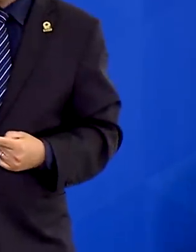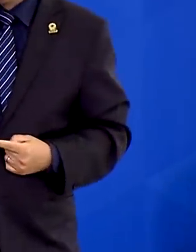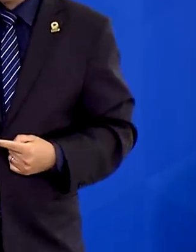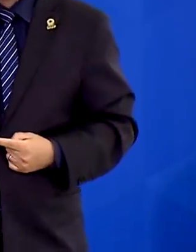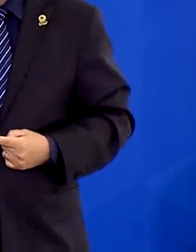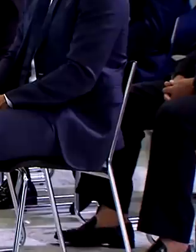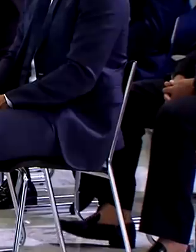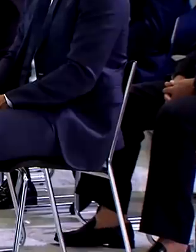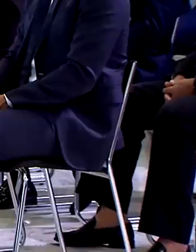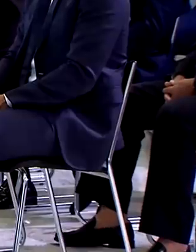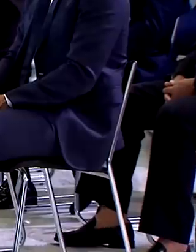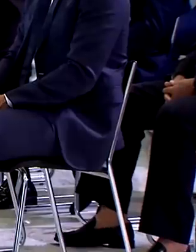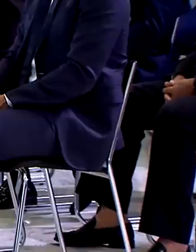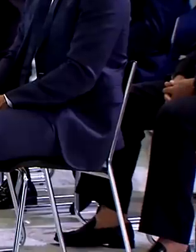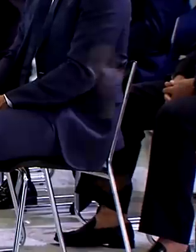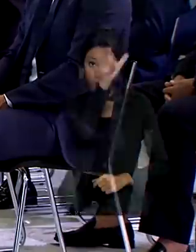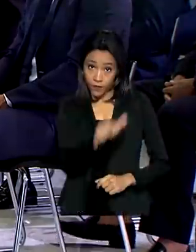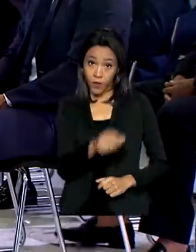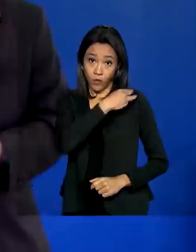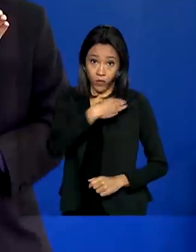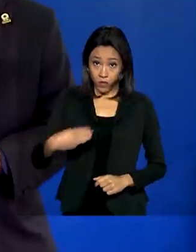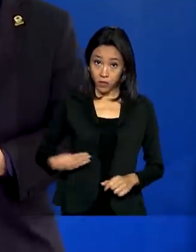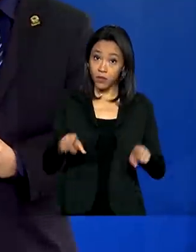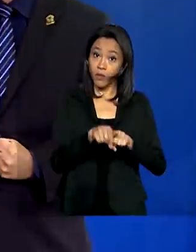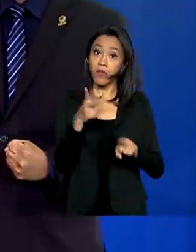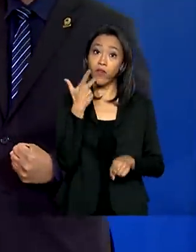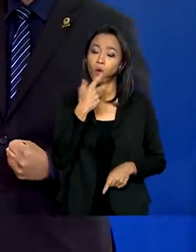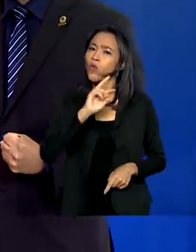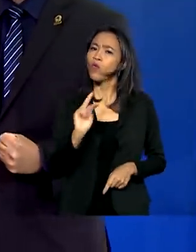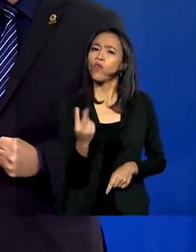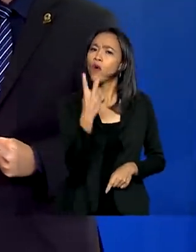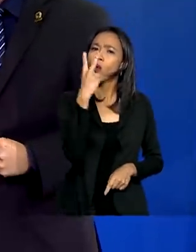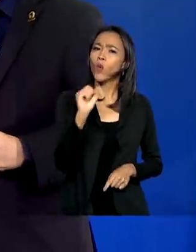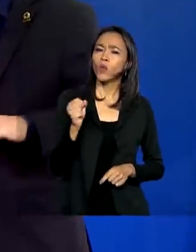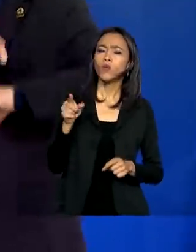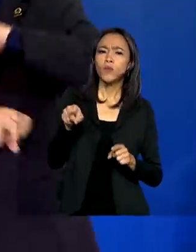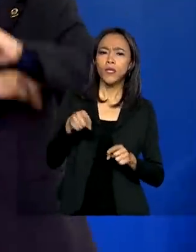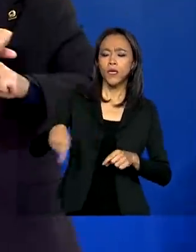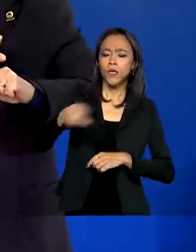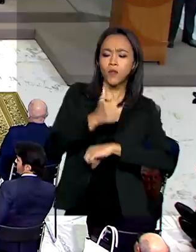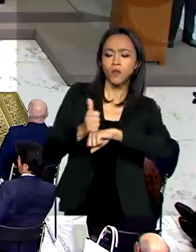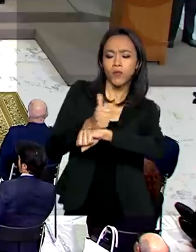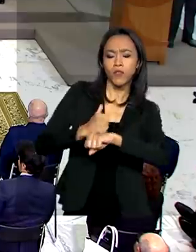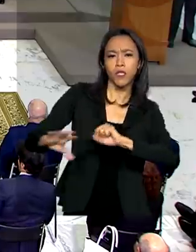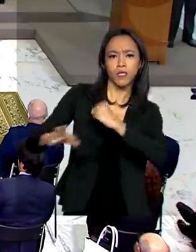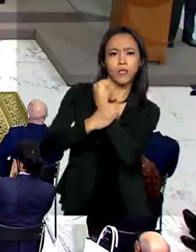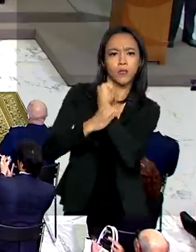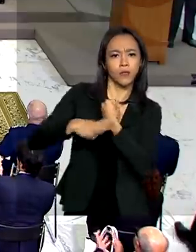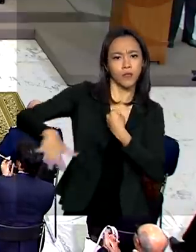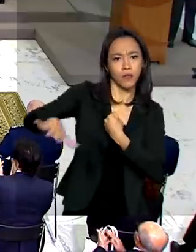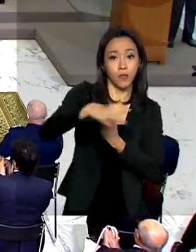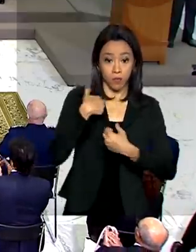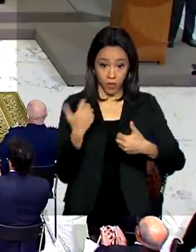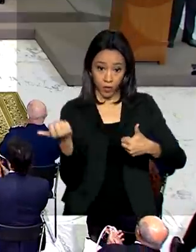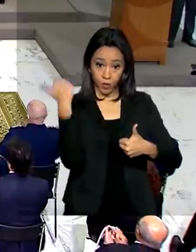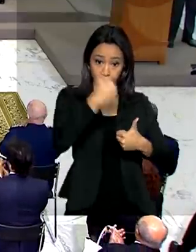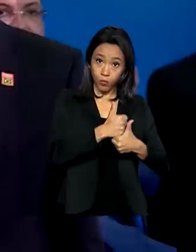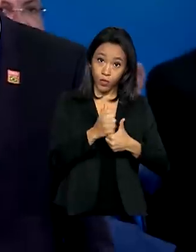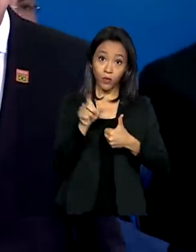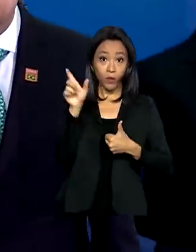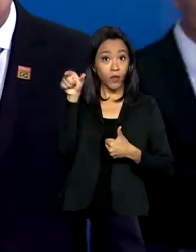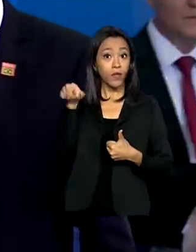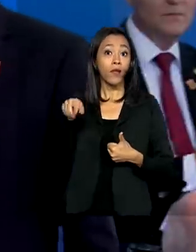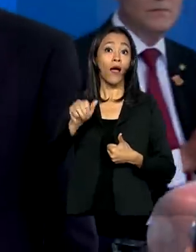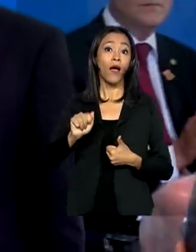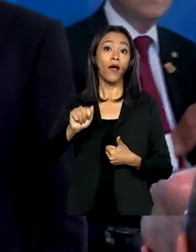O ministro também destacou a importância de valorizar as forças de segurança. Para substituir André Mendonça na AGU,